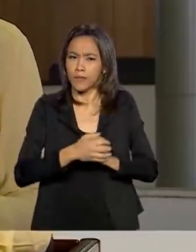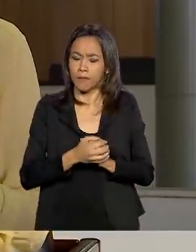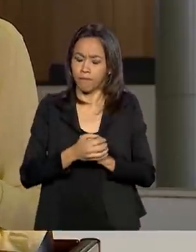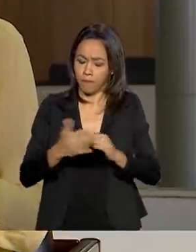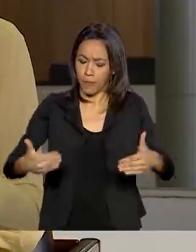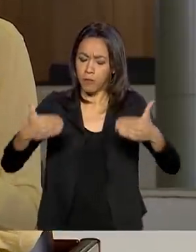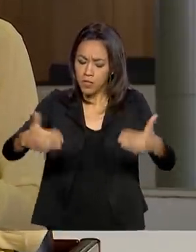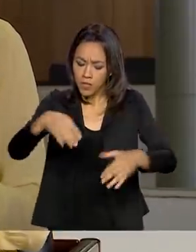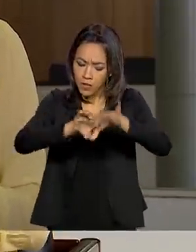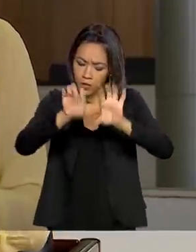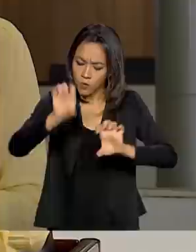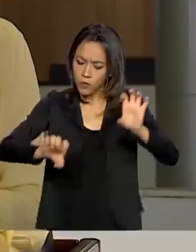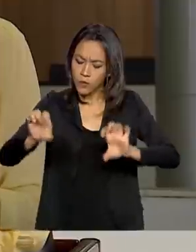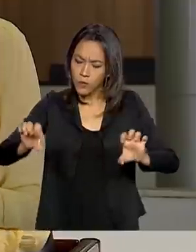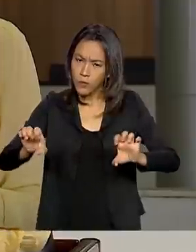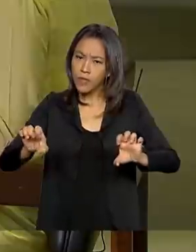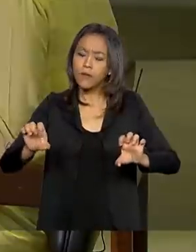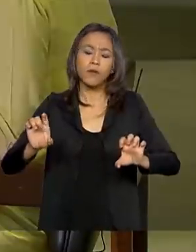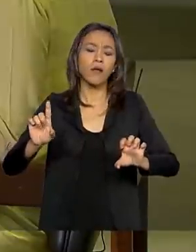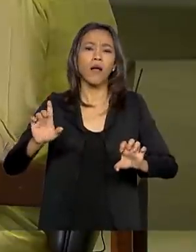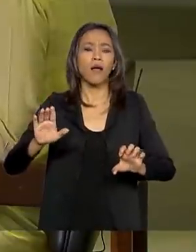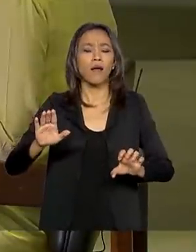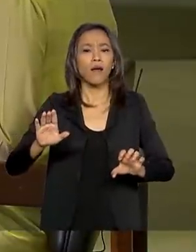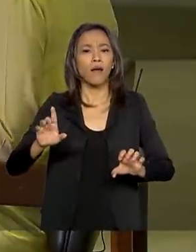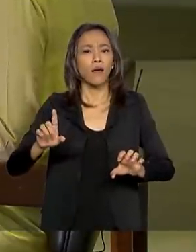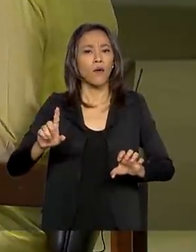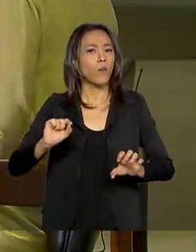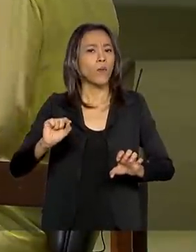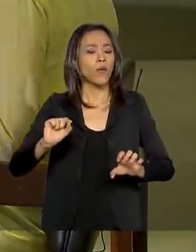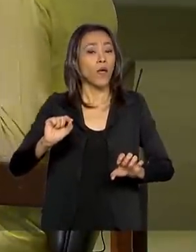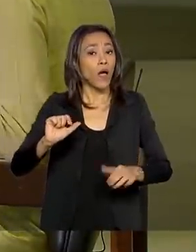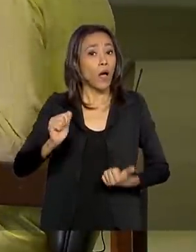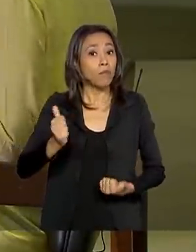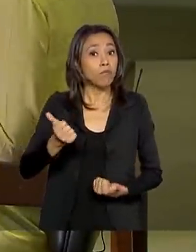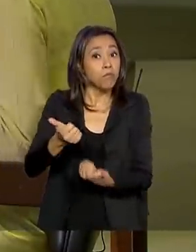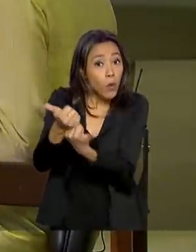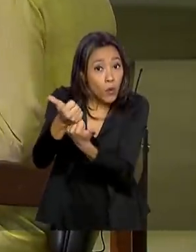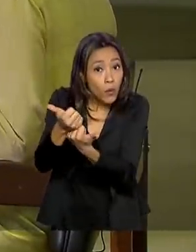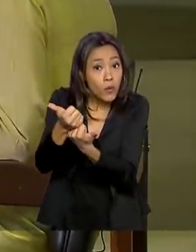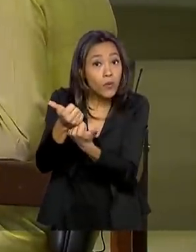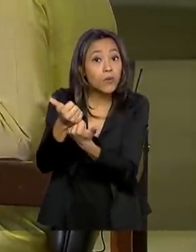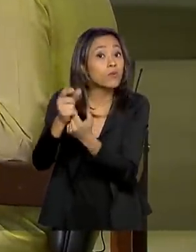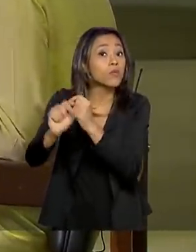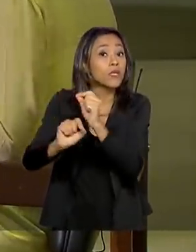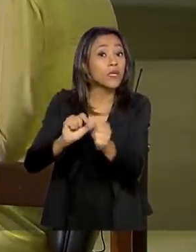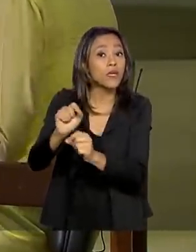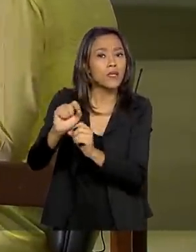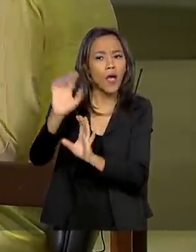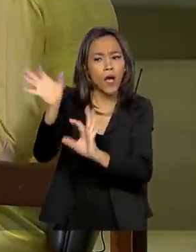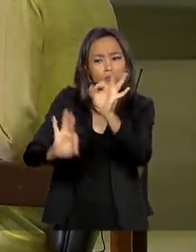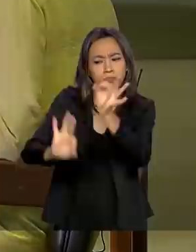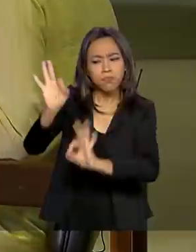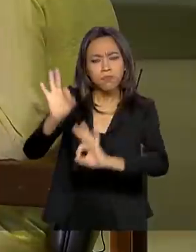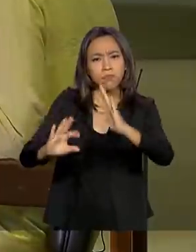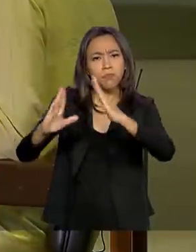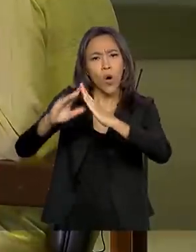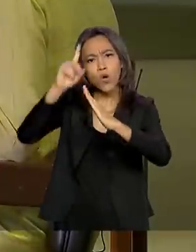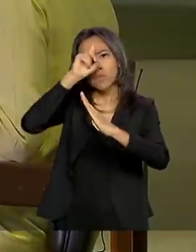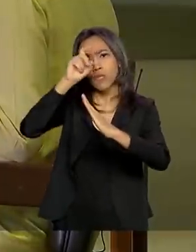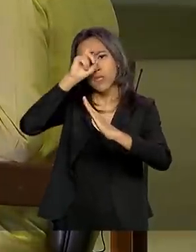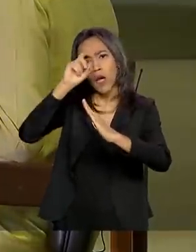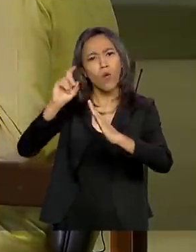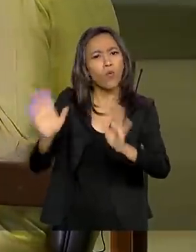Infraestrutura é com relação ao apoio na montagem dos hospitais de campanha, Como é que está sendo feito esse trabalho?